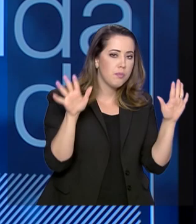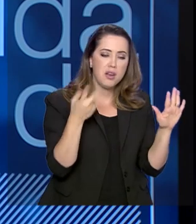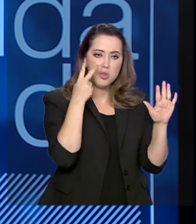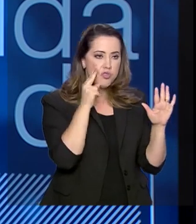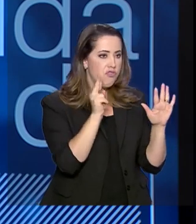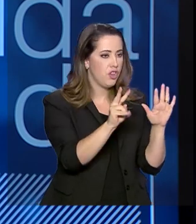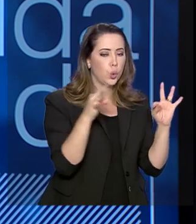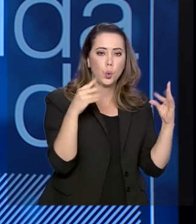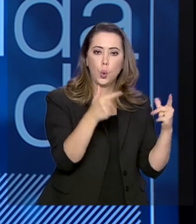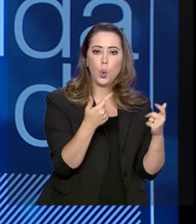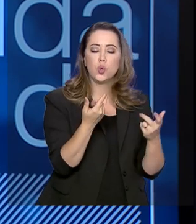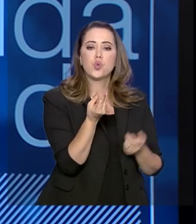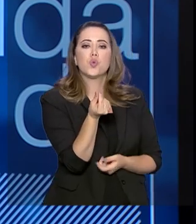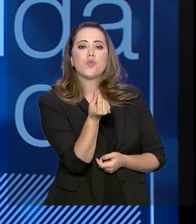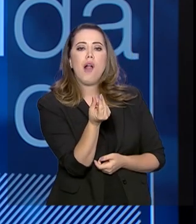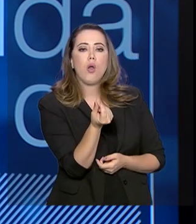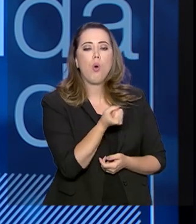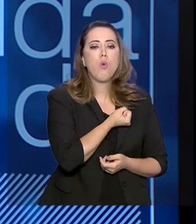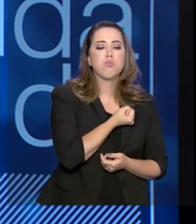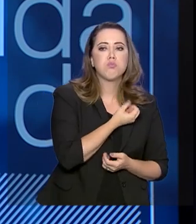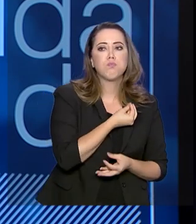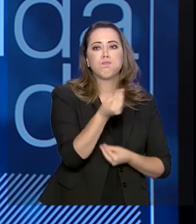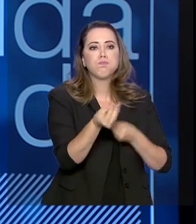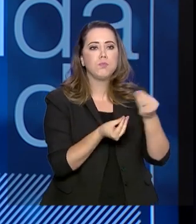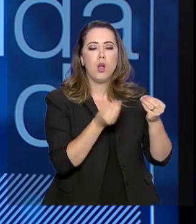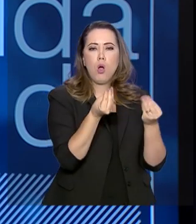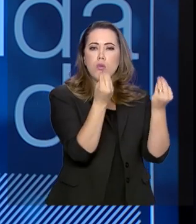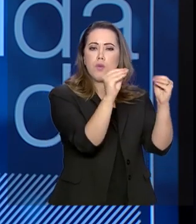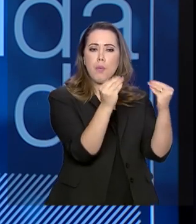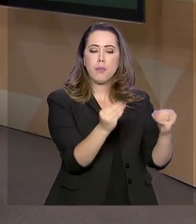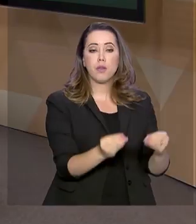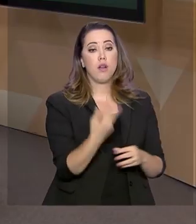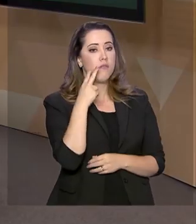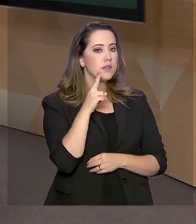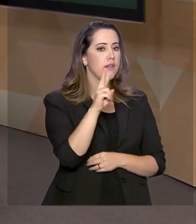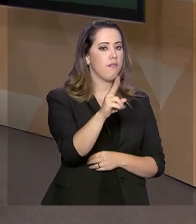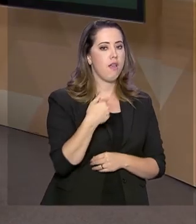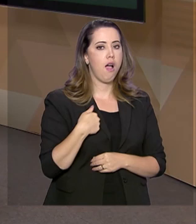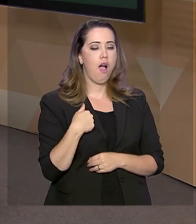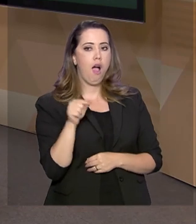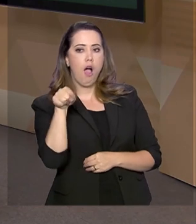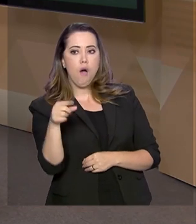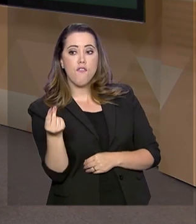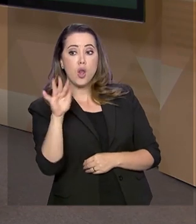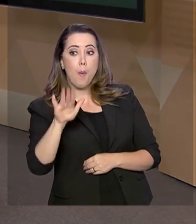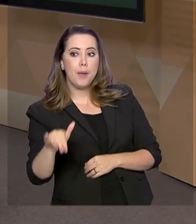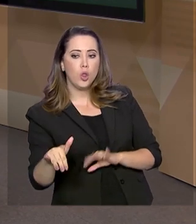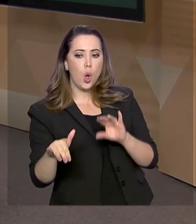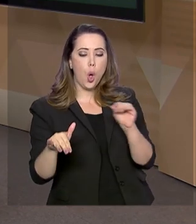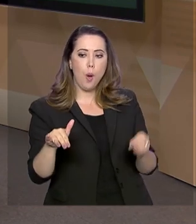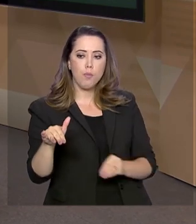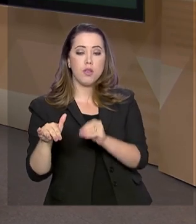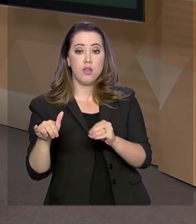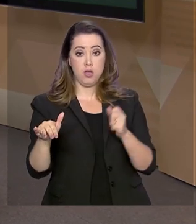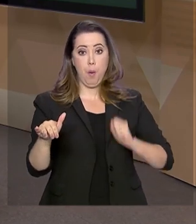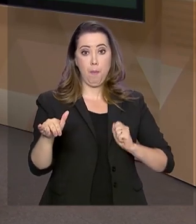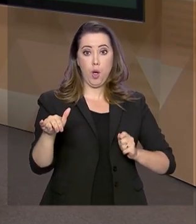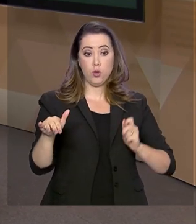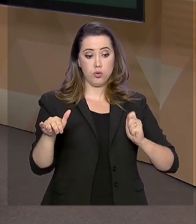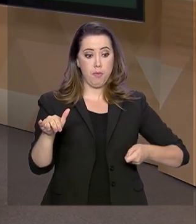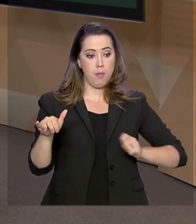quem deu aquele lance, mas você vê que foi dado um lance menor que o teu, de tal valor, e você tem a oportunidade de cobri-lo.